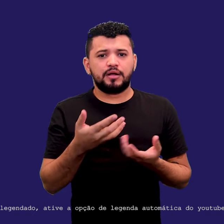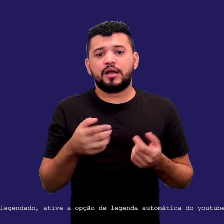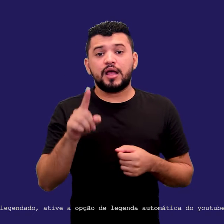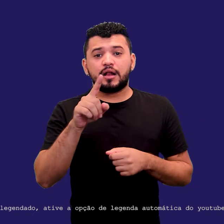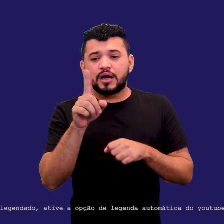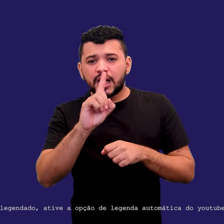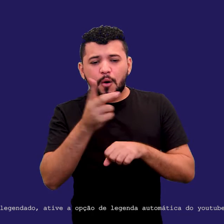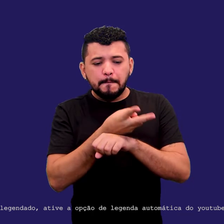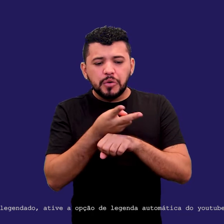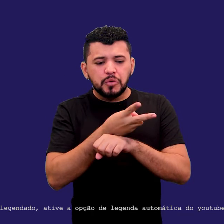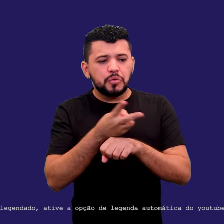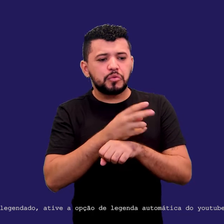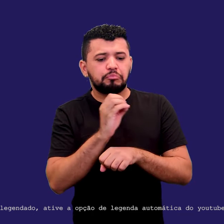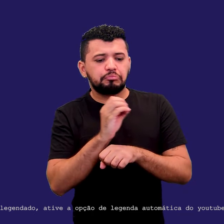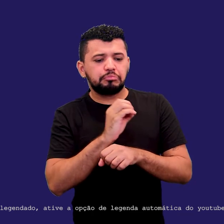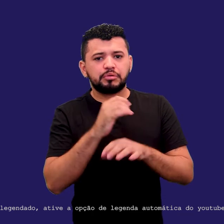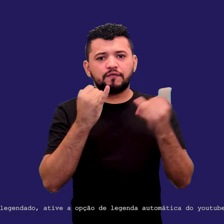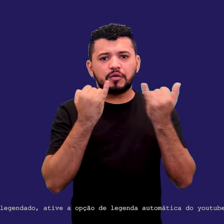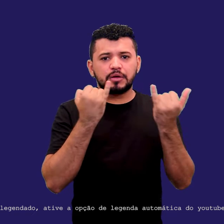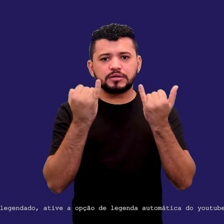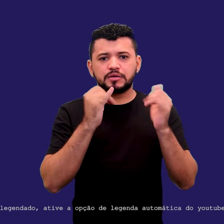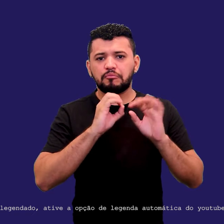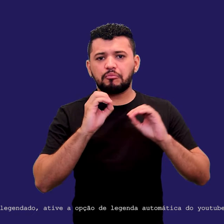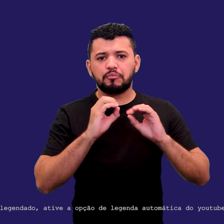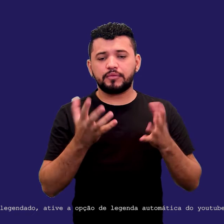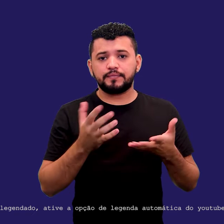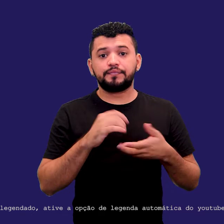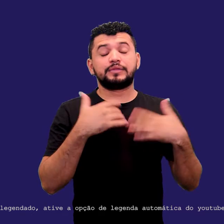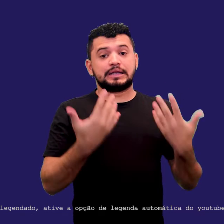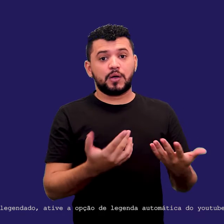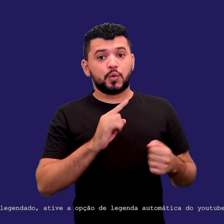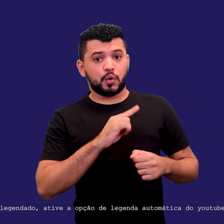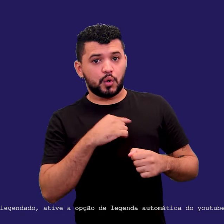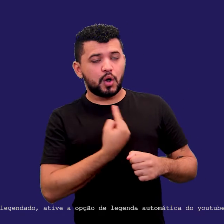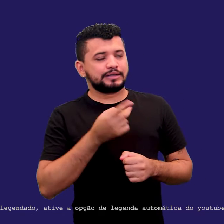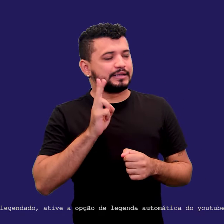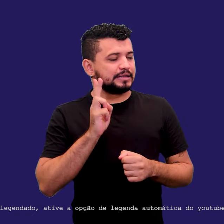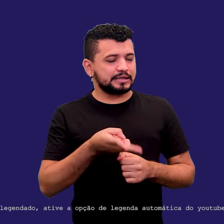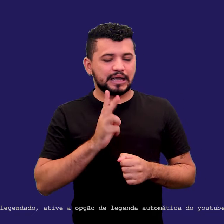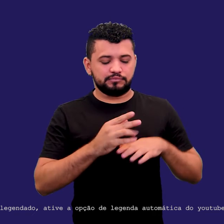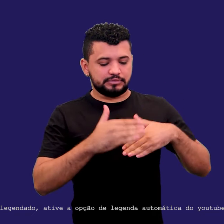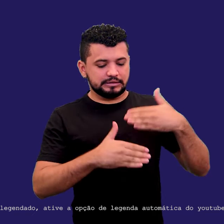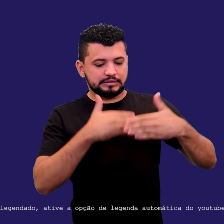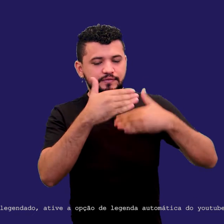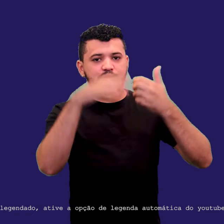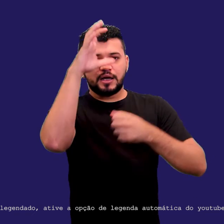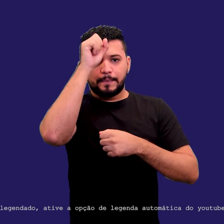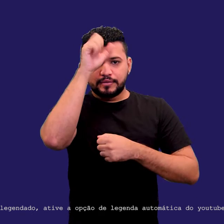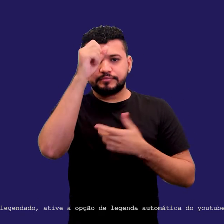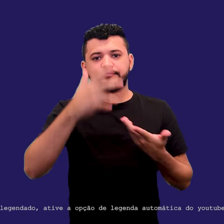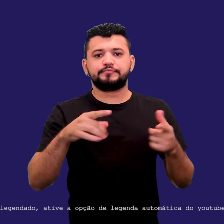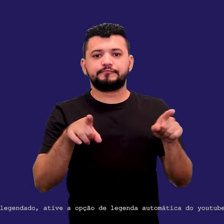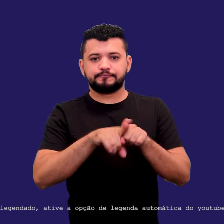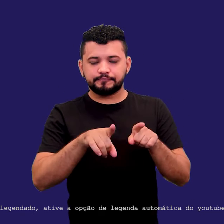Na verdade, não. Na verdade, não. Então, nós estamos em constante aprendizado, desenvolvimento, e